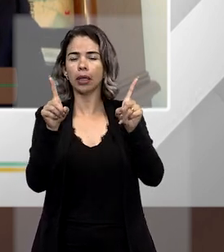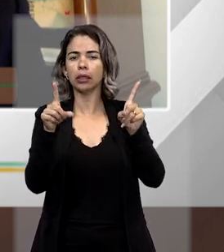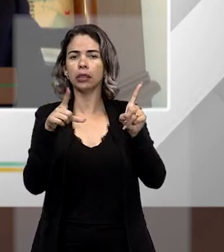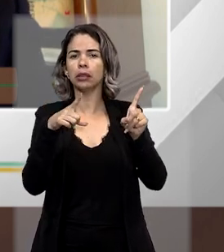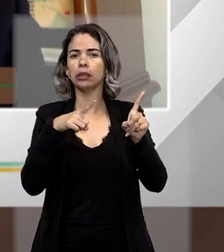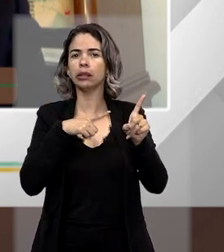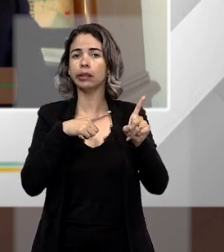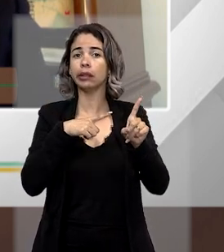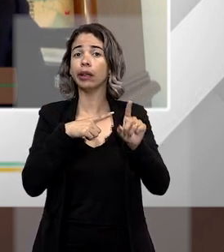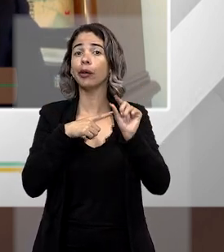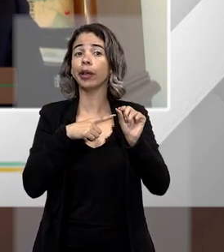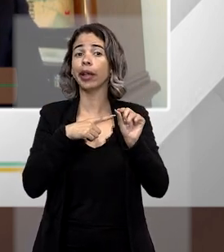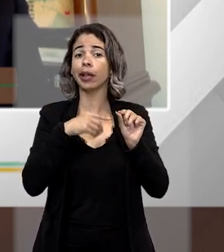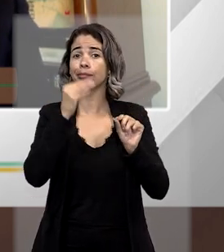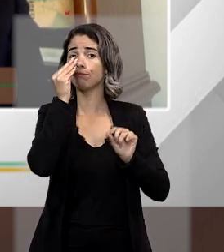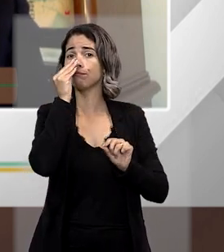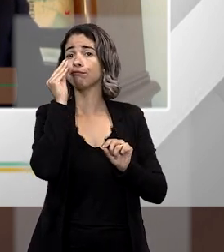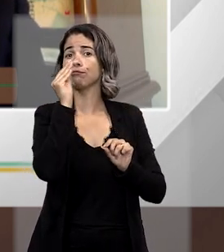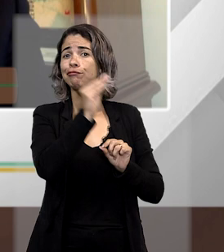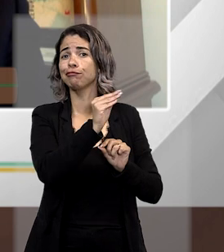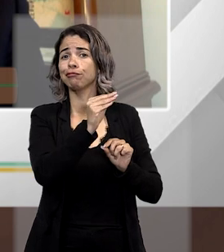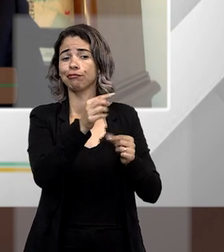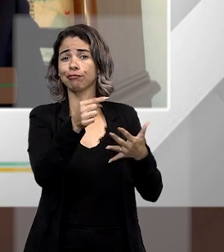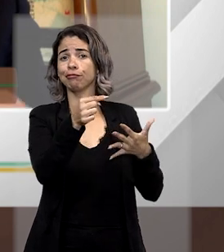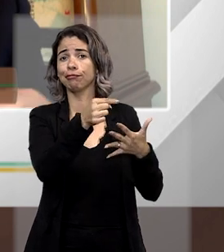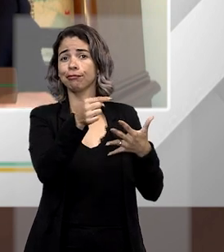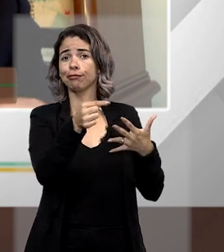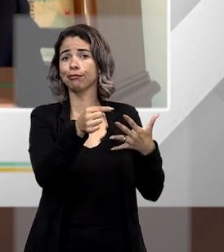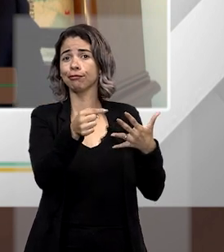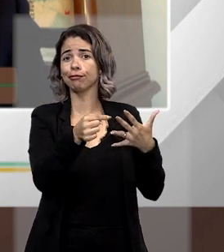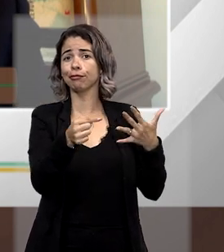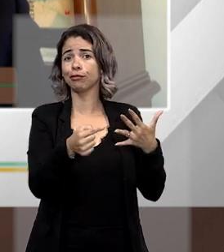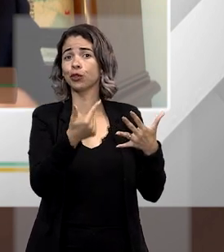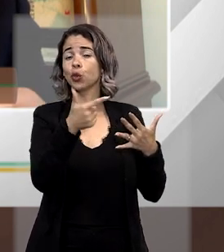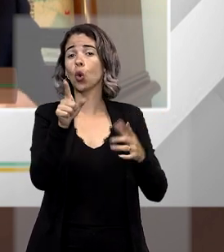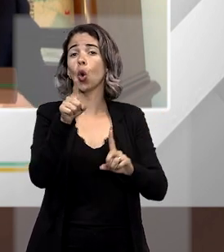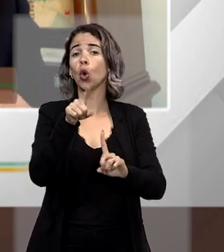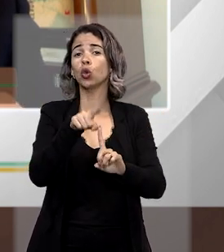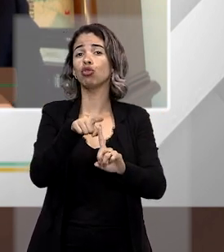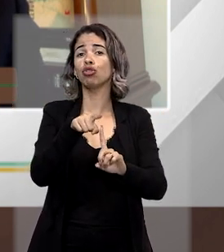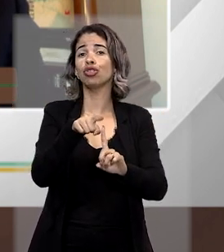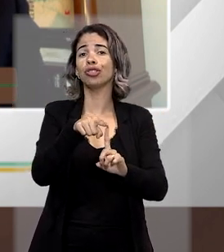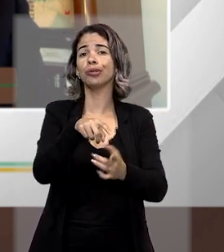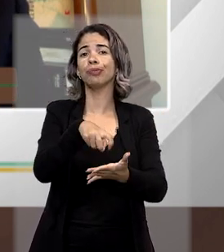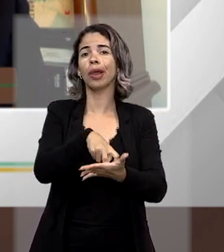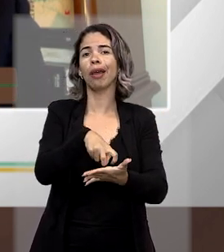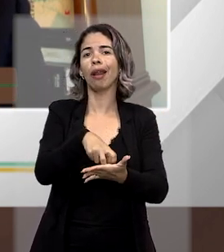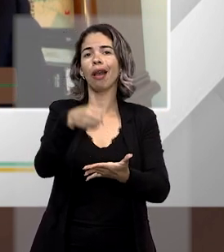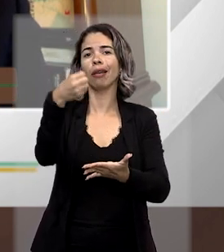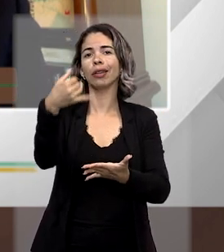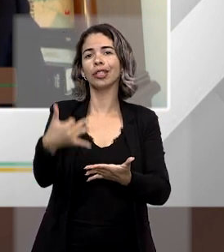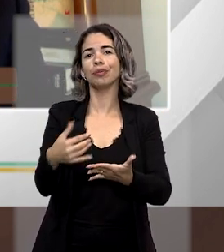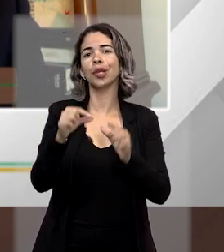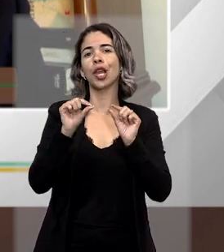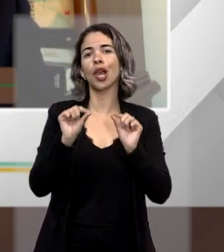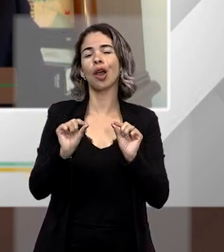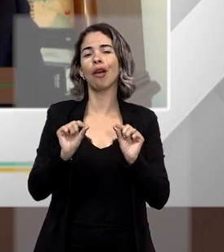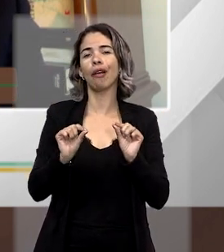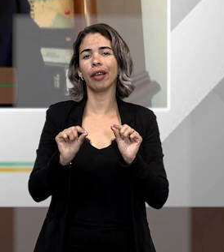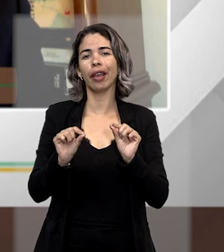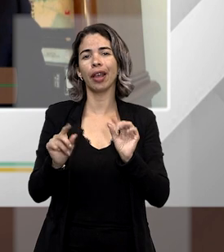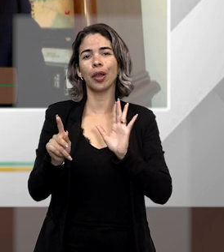deixou-se de lado uma série de tipos penais que diziam